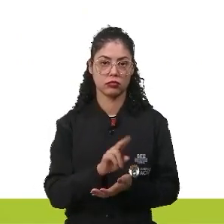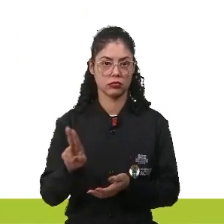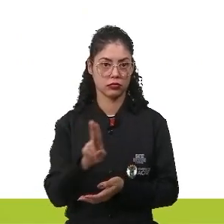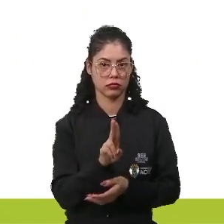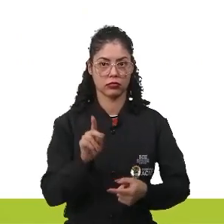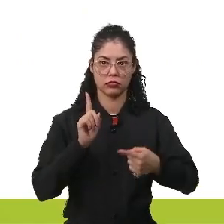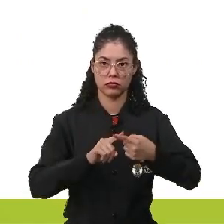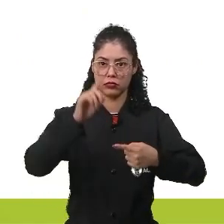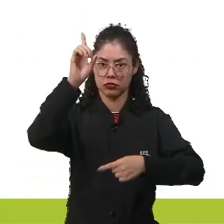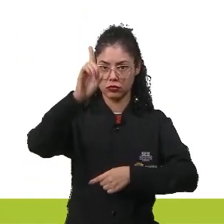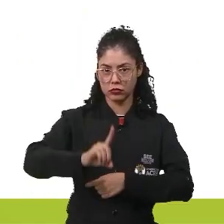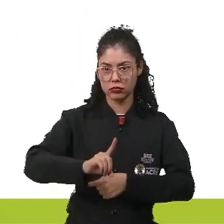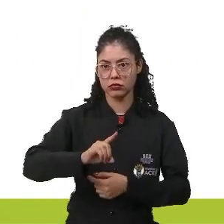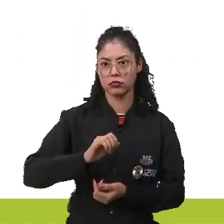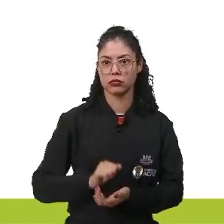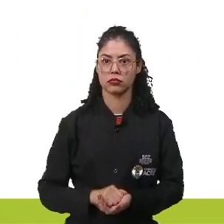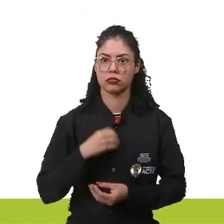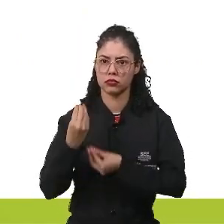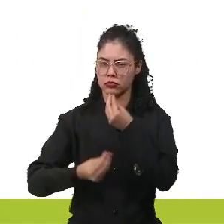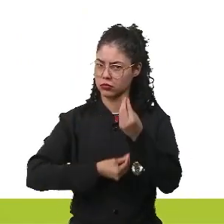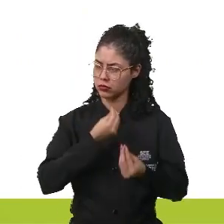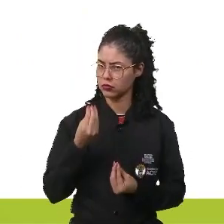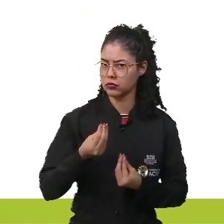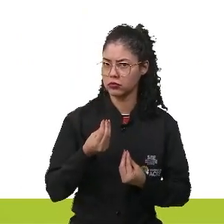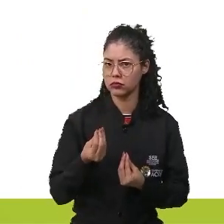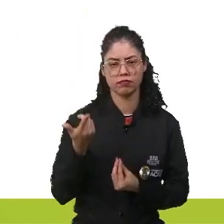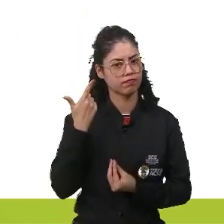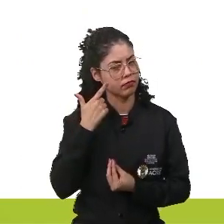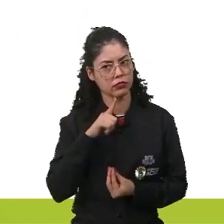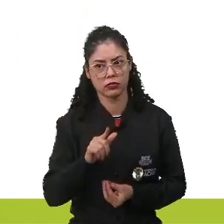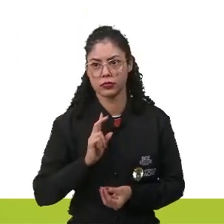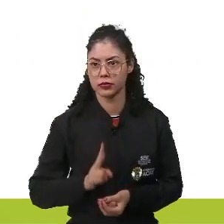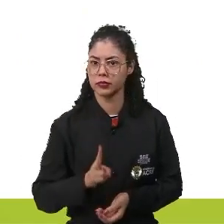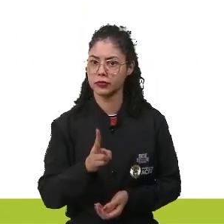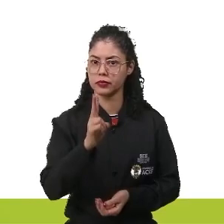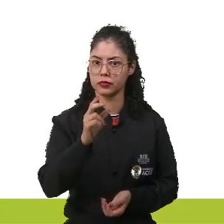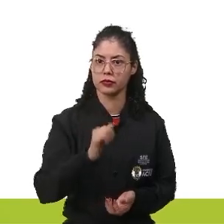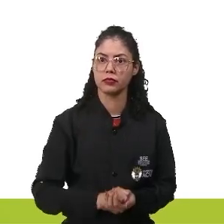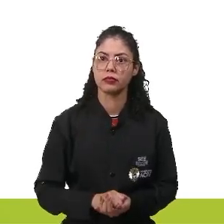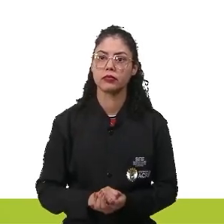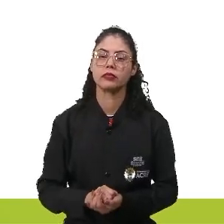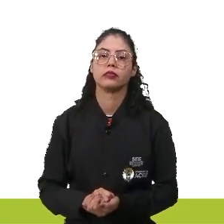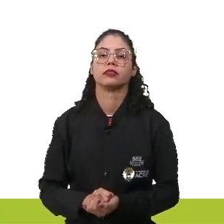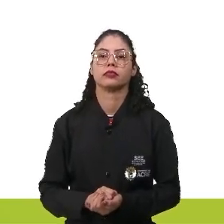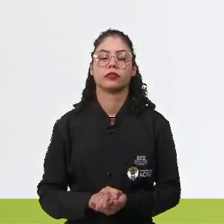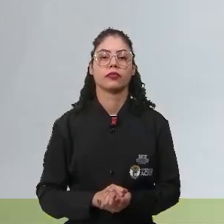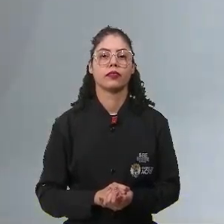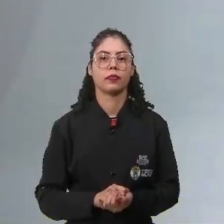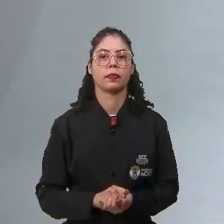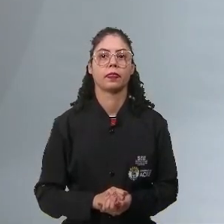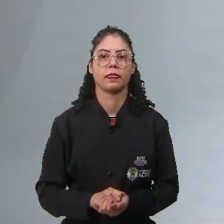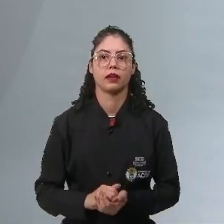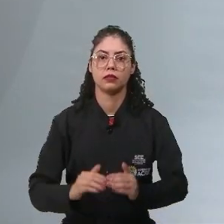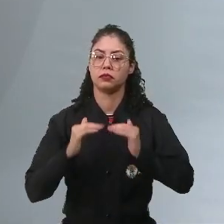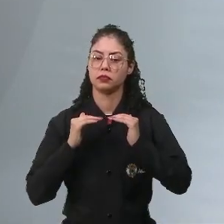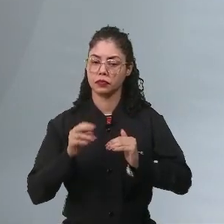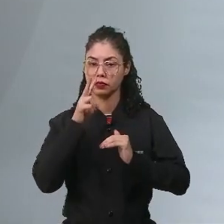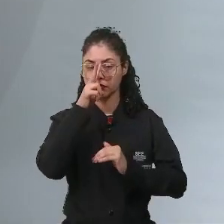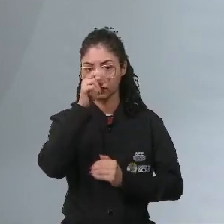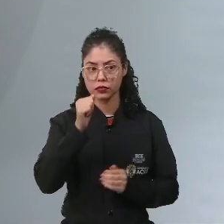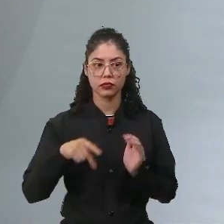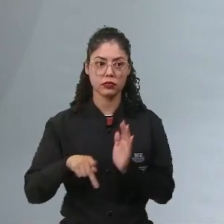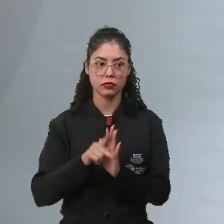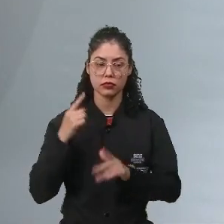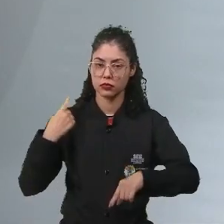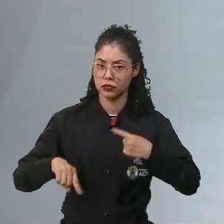ele de diretório. Como que ele não conseguiu manter, Robespierre não conseguiu manter, manter-se no poder por conta de